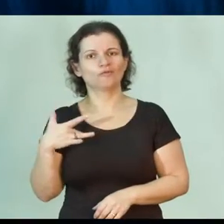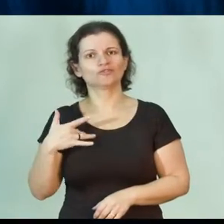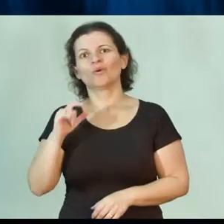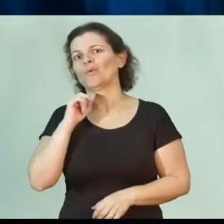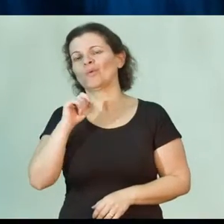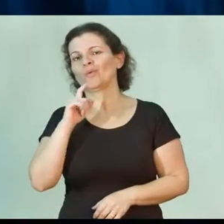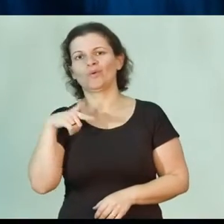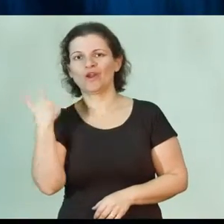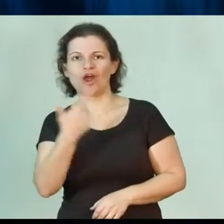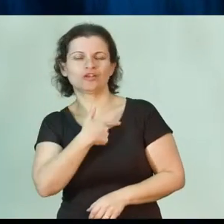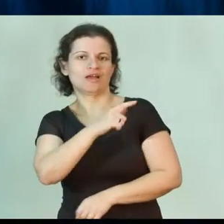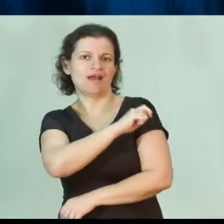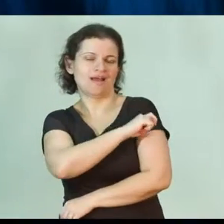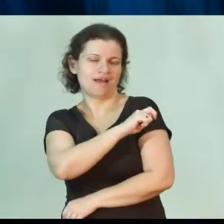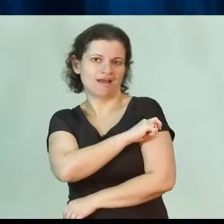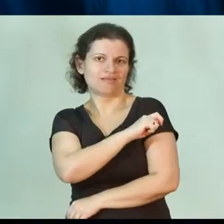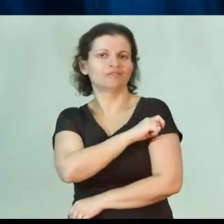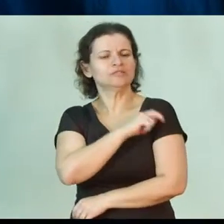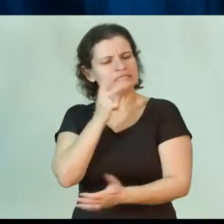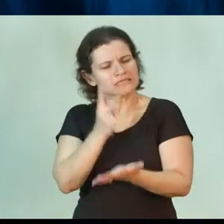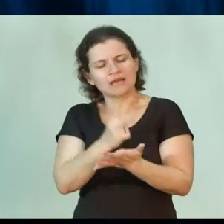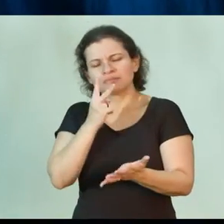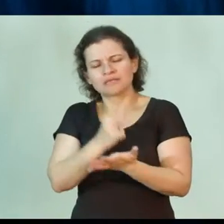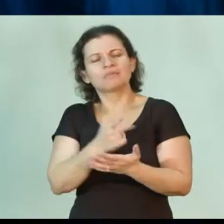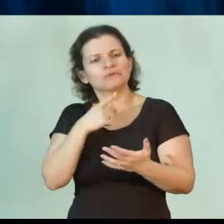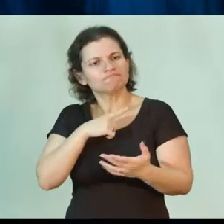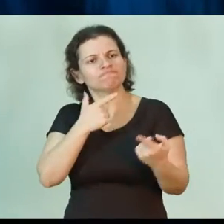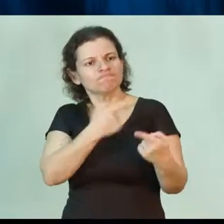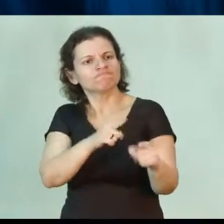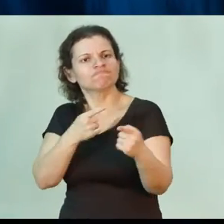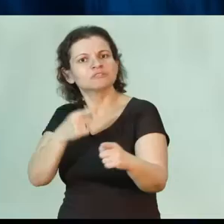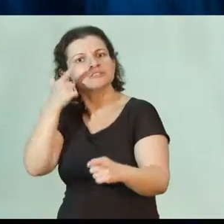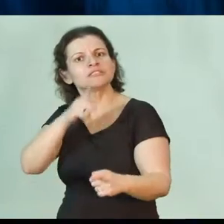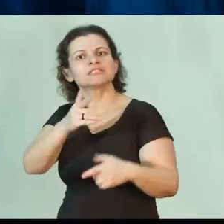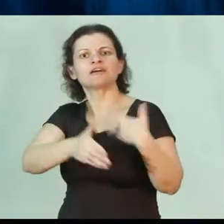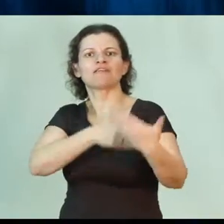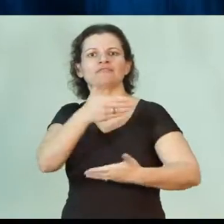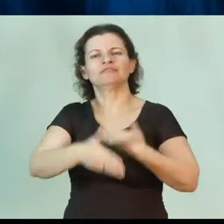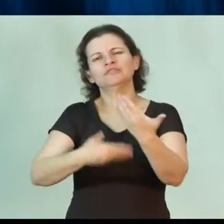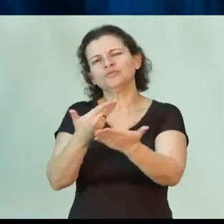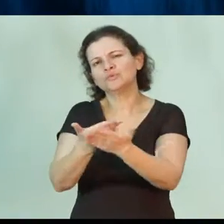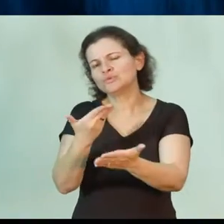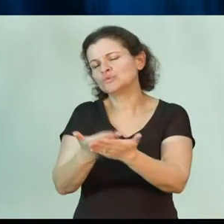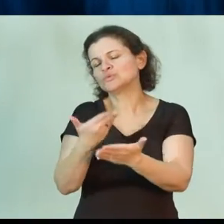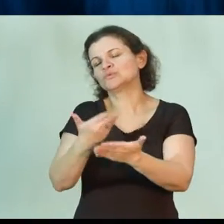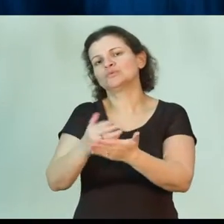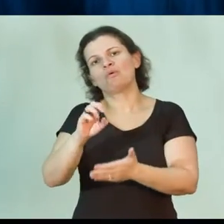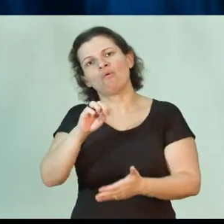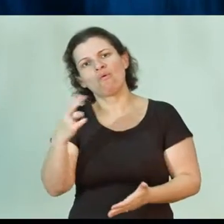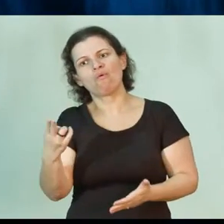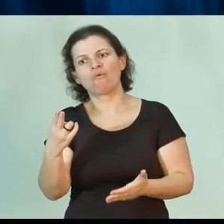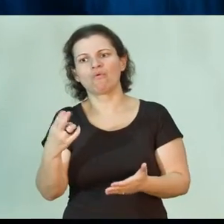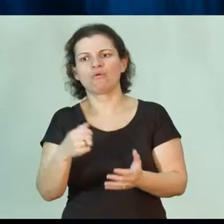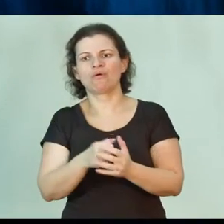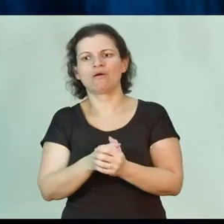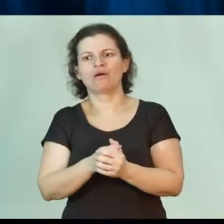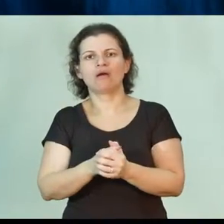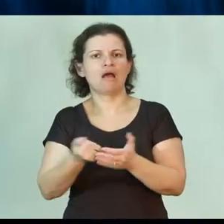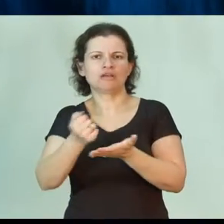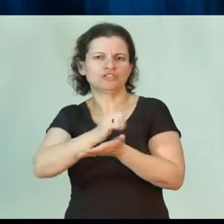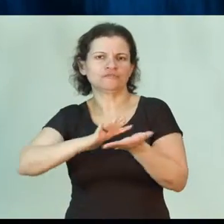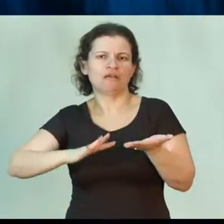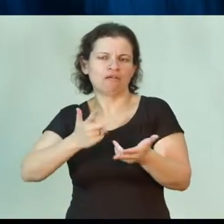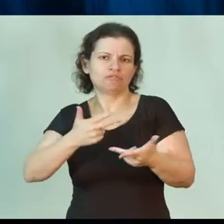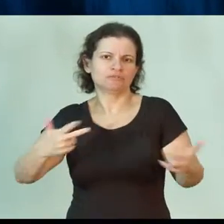nossos alunos constantemente são desafiados a desenvolver estudos ou mesmo atividades